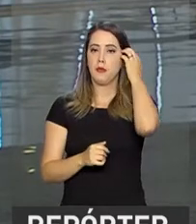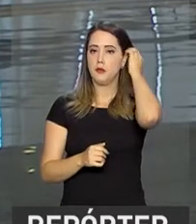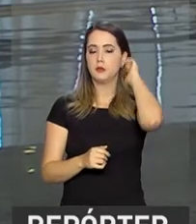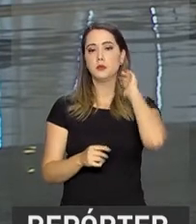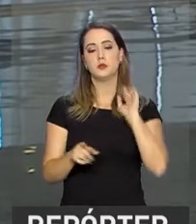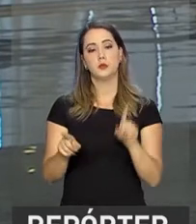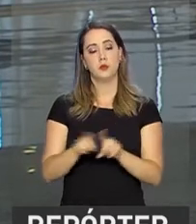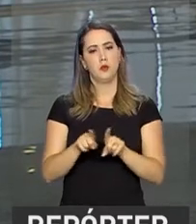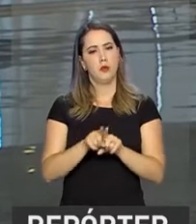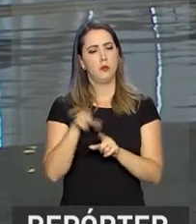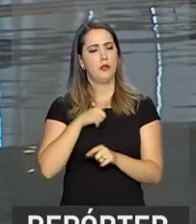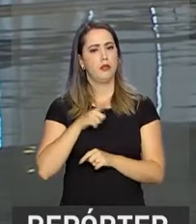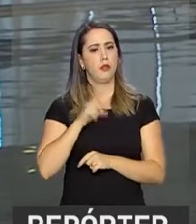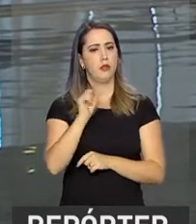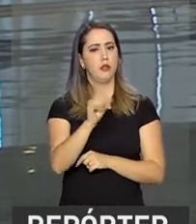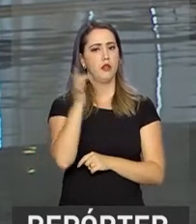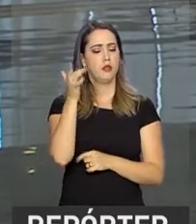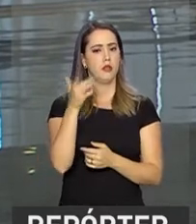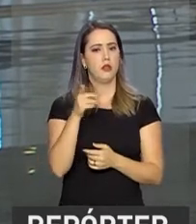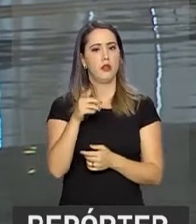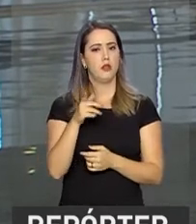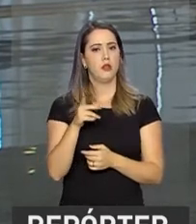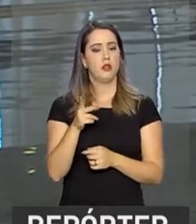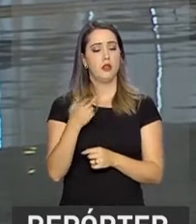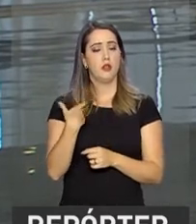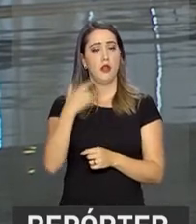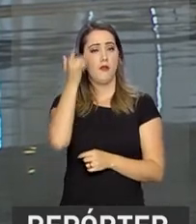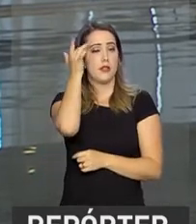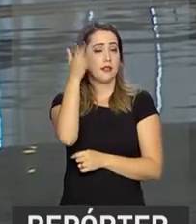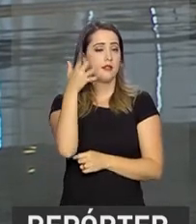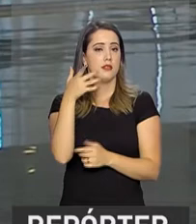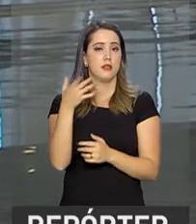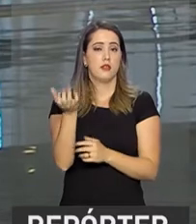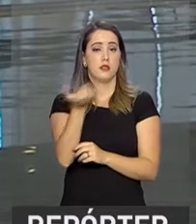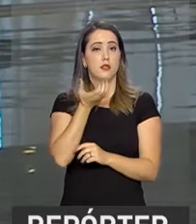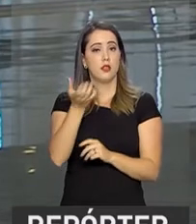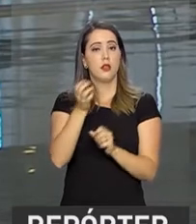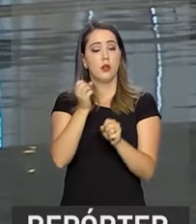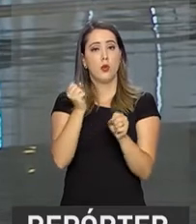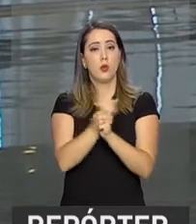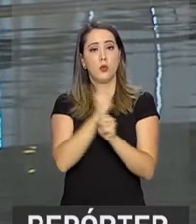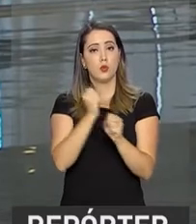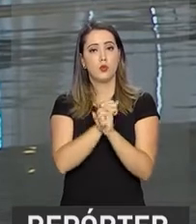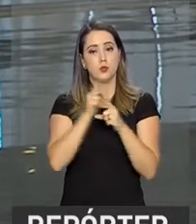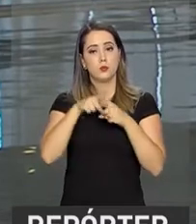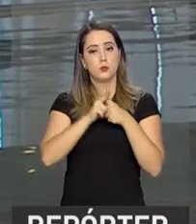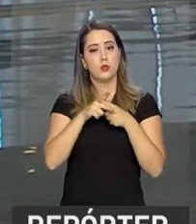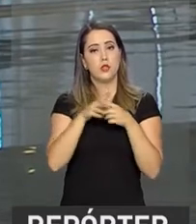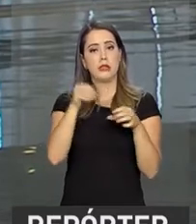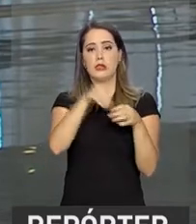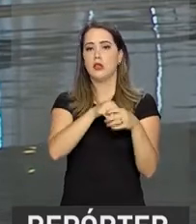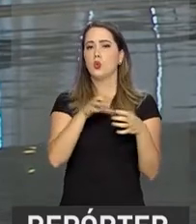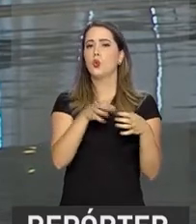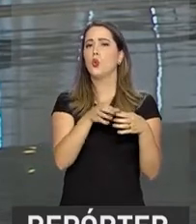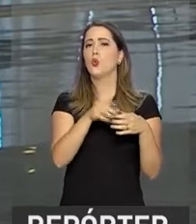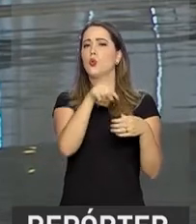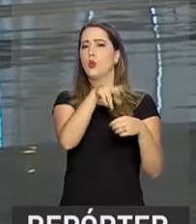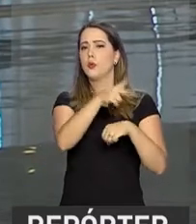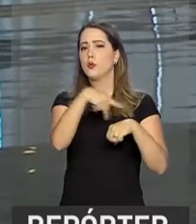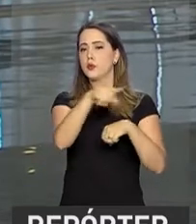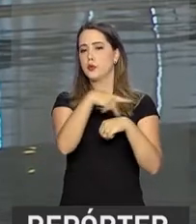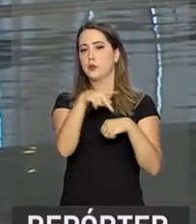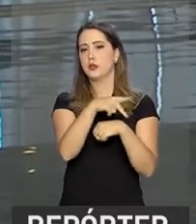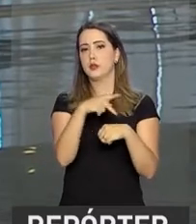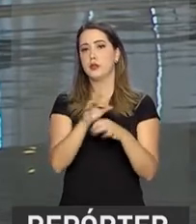mecanismo para facilitar investimentos em projetos de infraestrutura dentro do bloco com a participação de